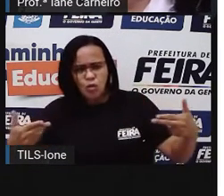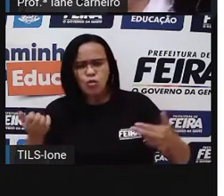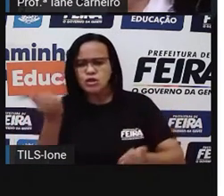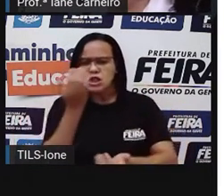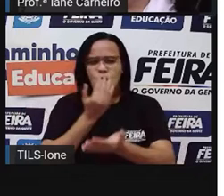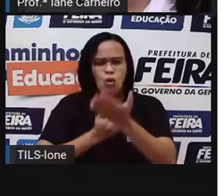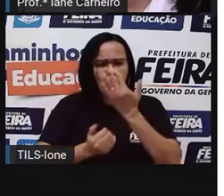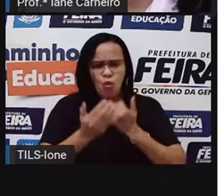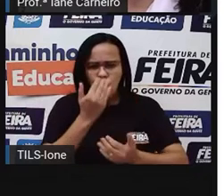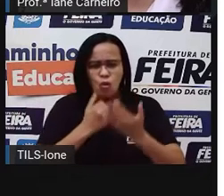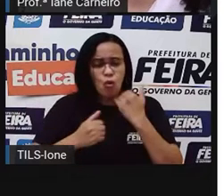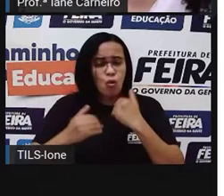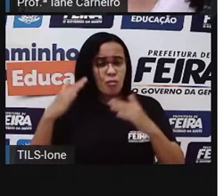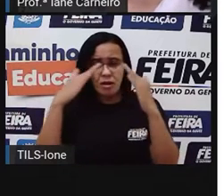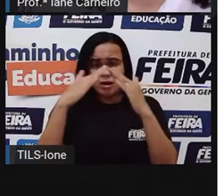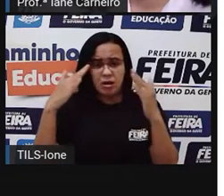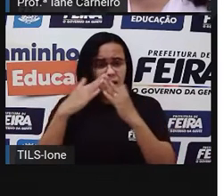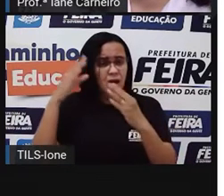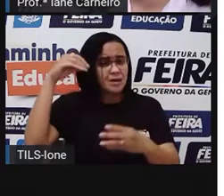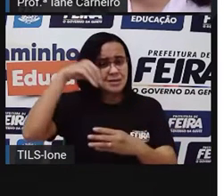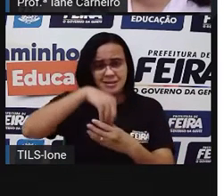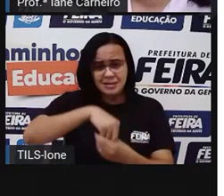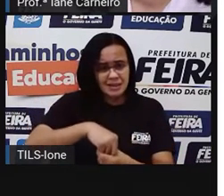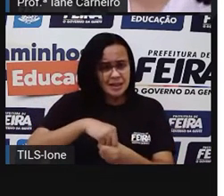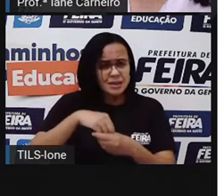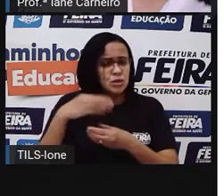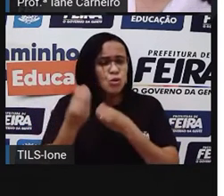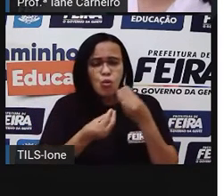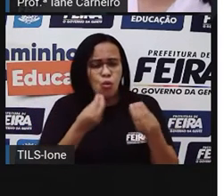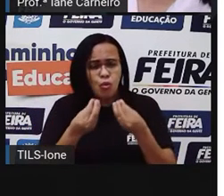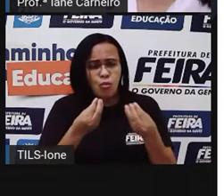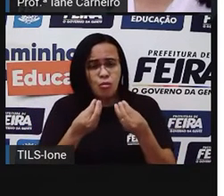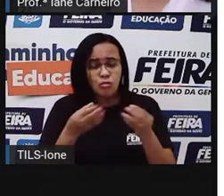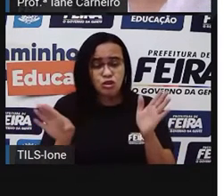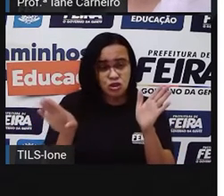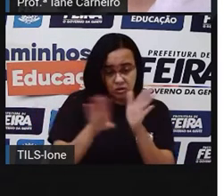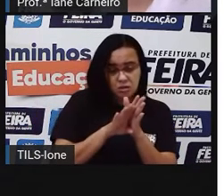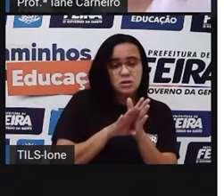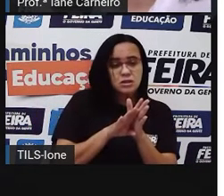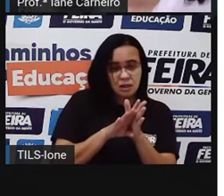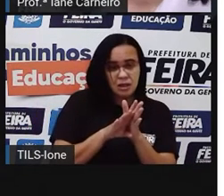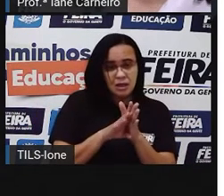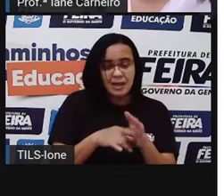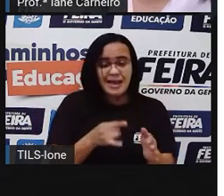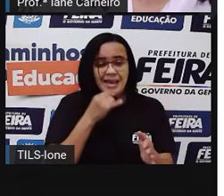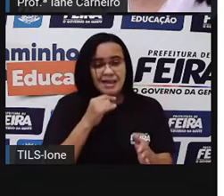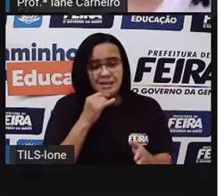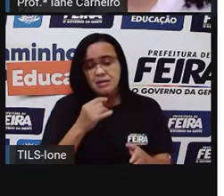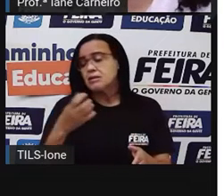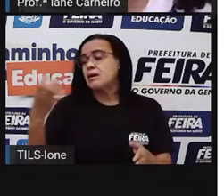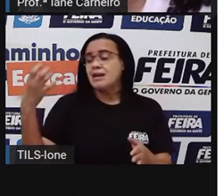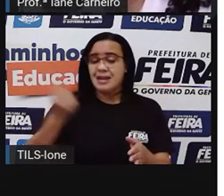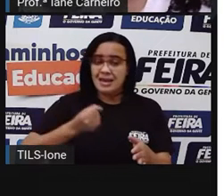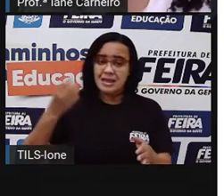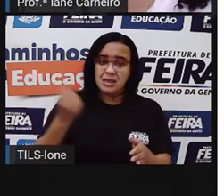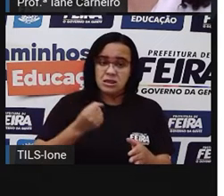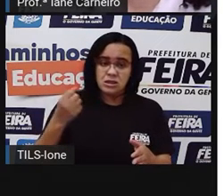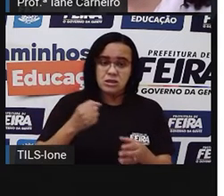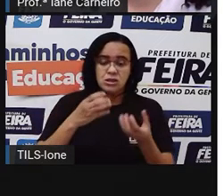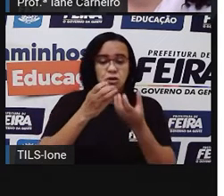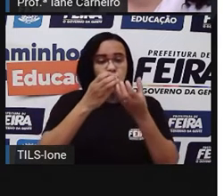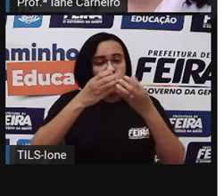leite, o ovo? Tem gente que já sabe, né? Mas tem gente que não. De onde vem o pão,